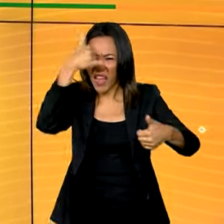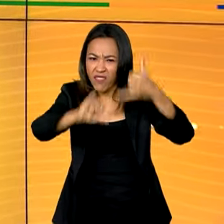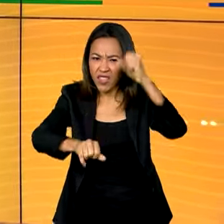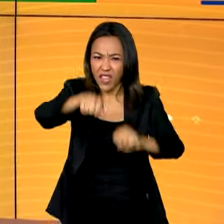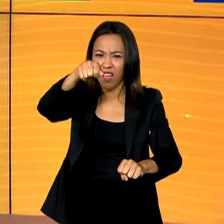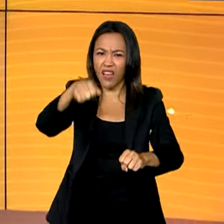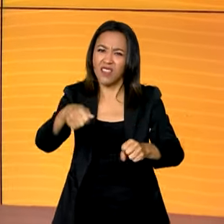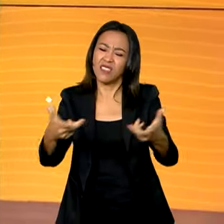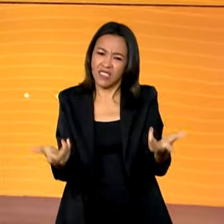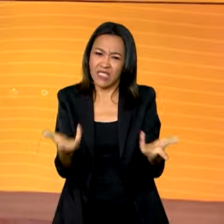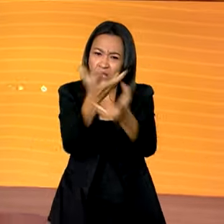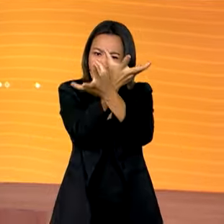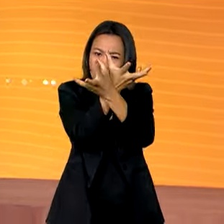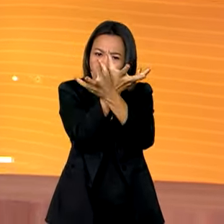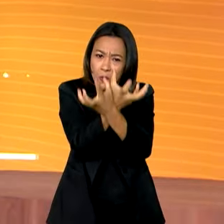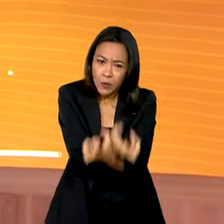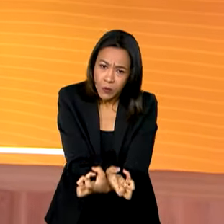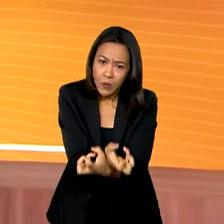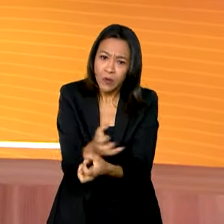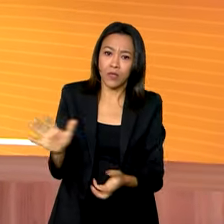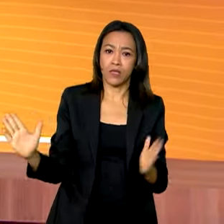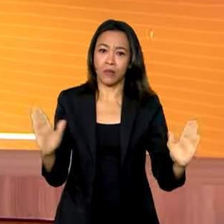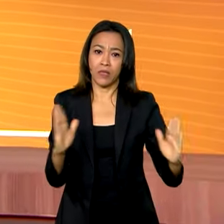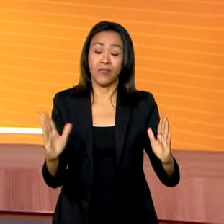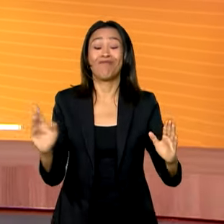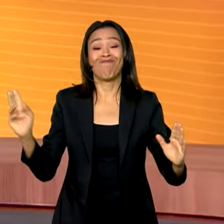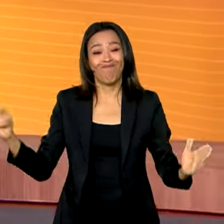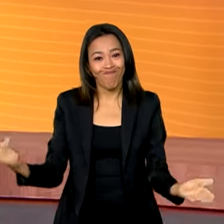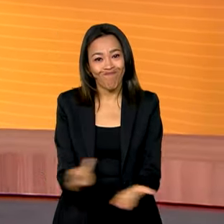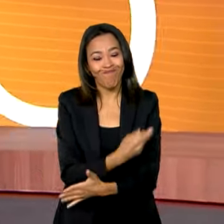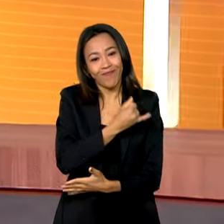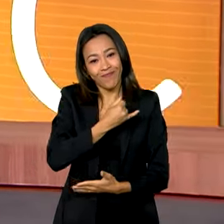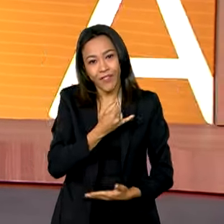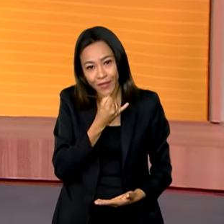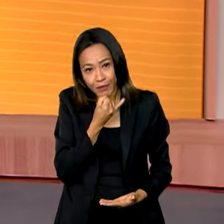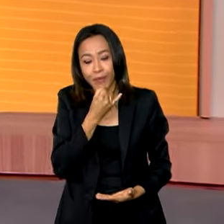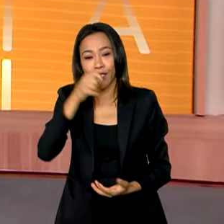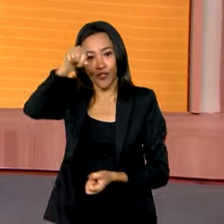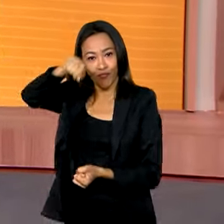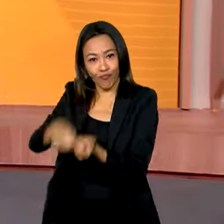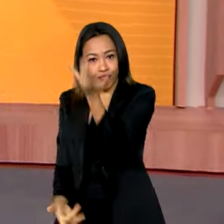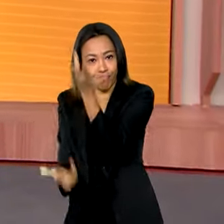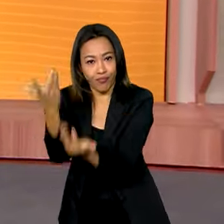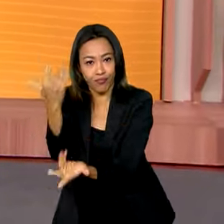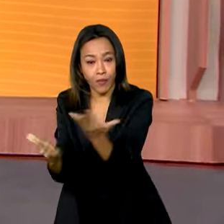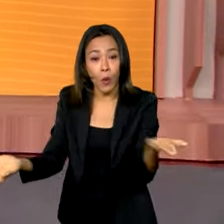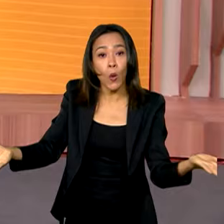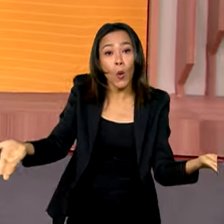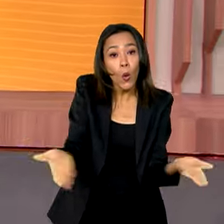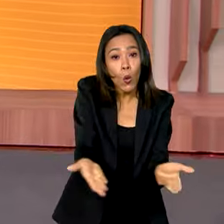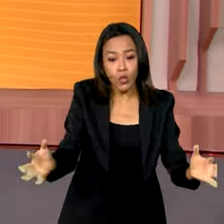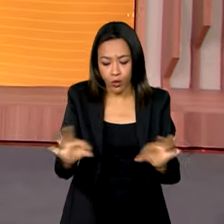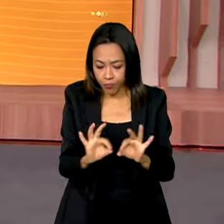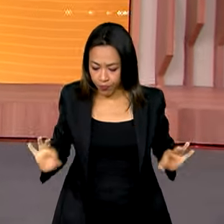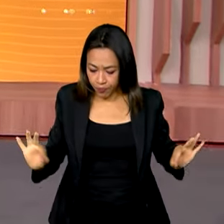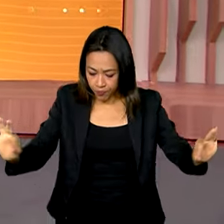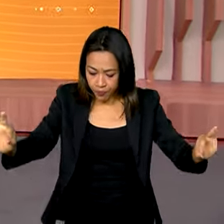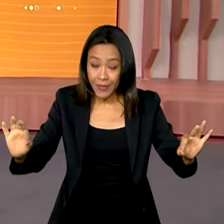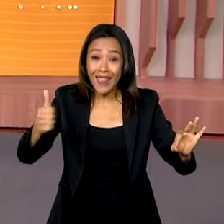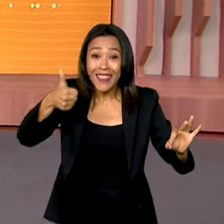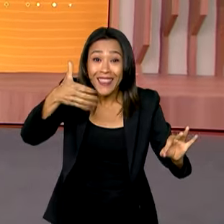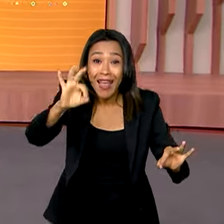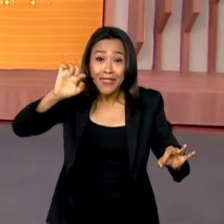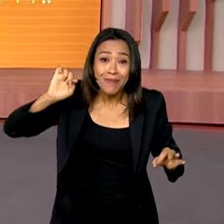estiagem, o perigo também são os incêndios. Hoje, cerca de 10 mil hectares estão sendo